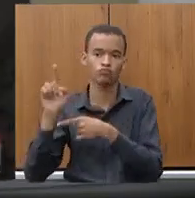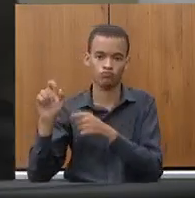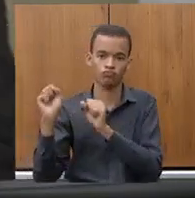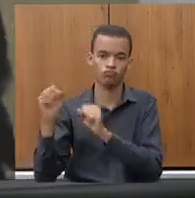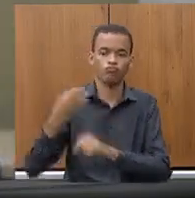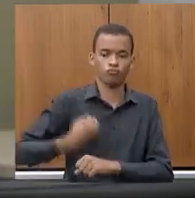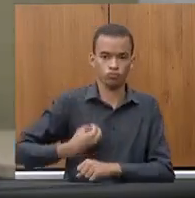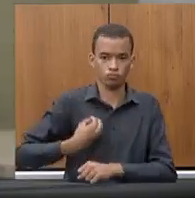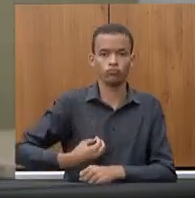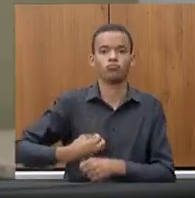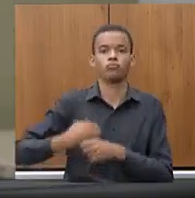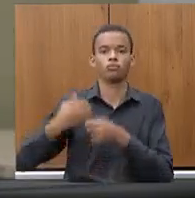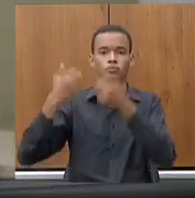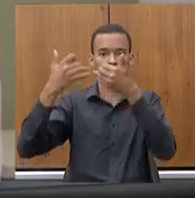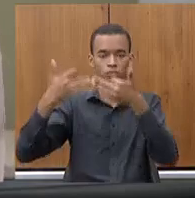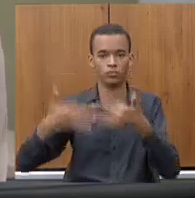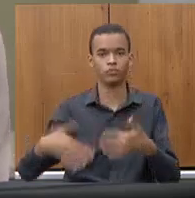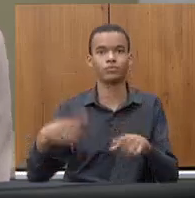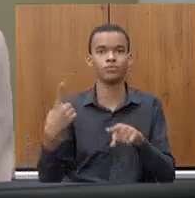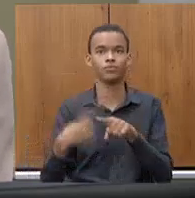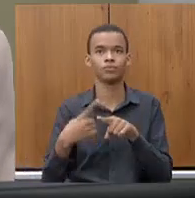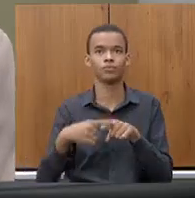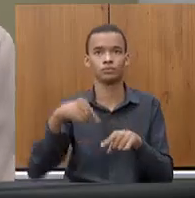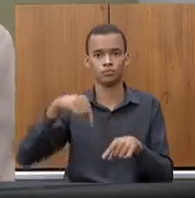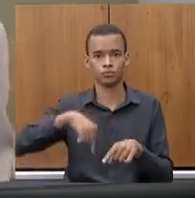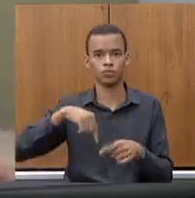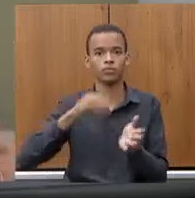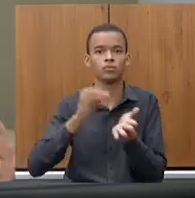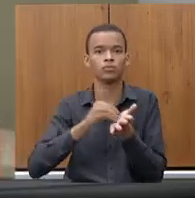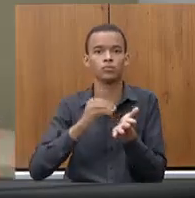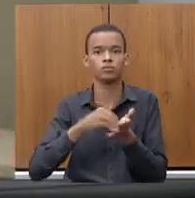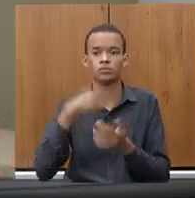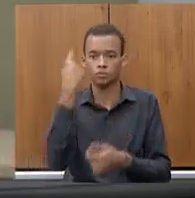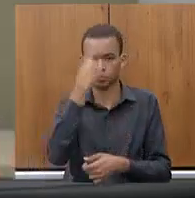acho que faltam duas horas para encerrar essa legislatura, acredito?